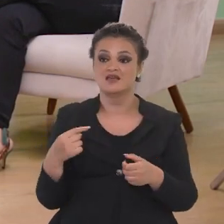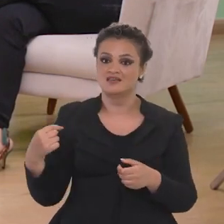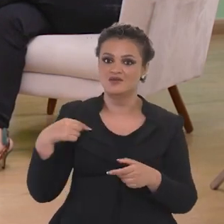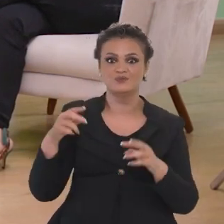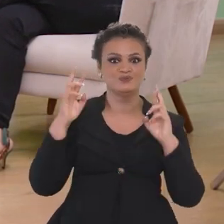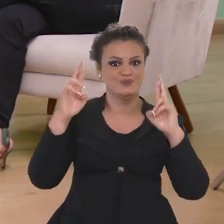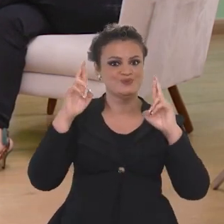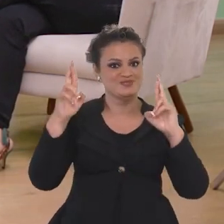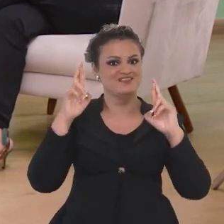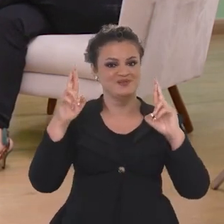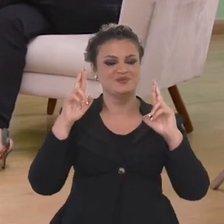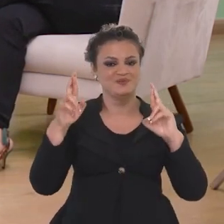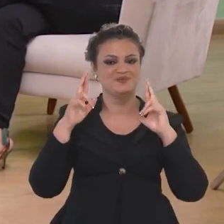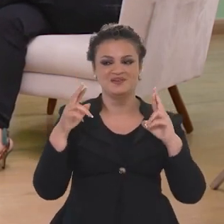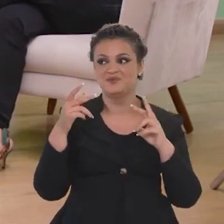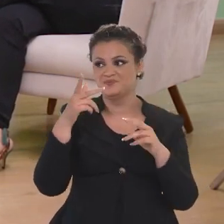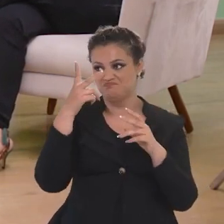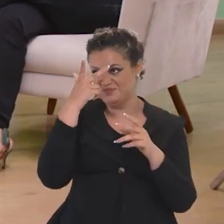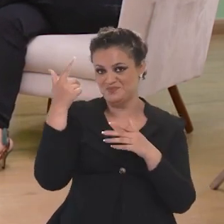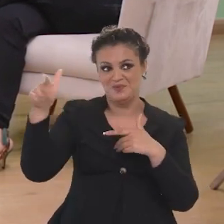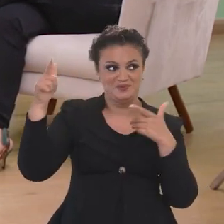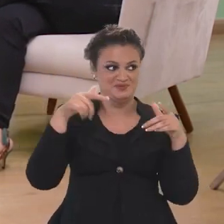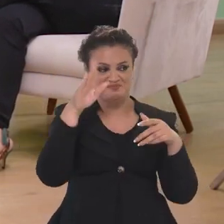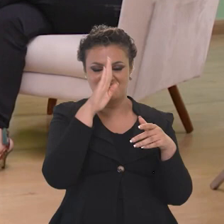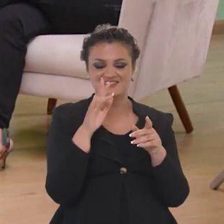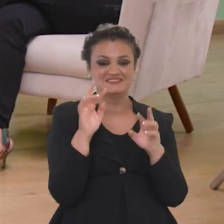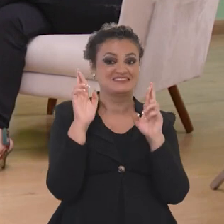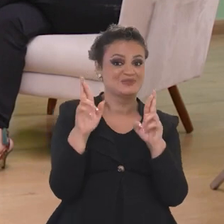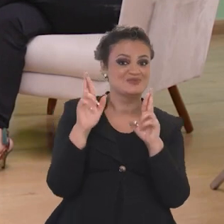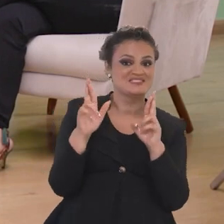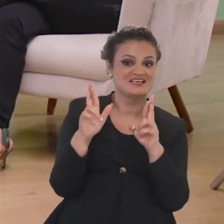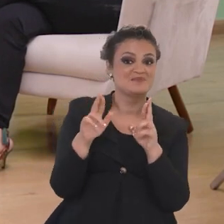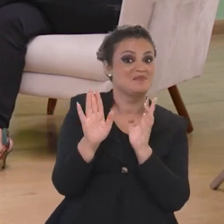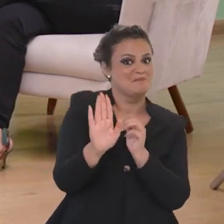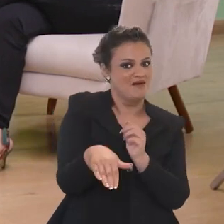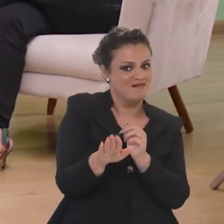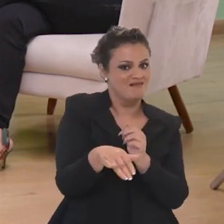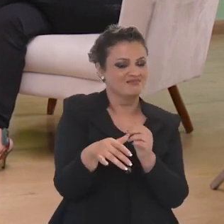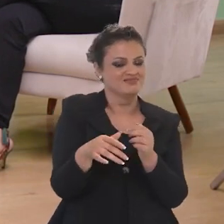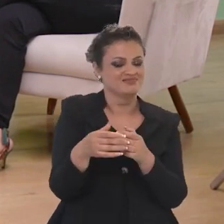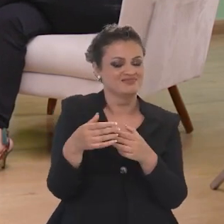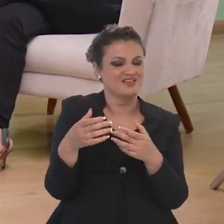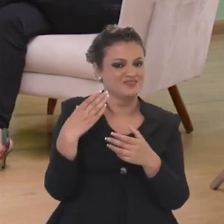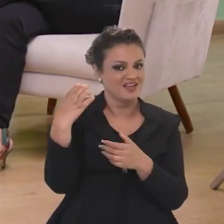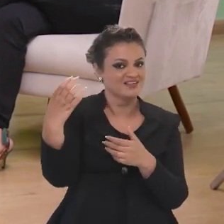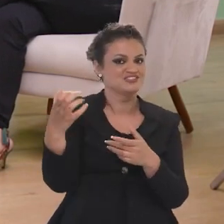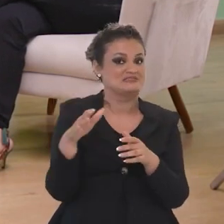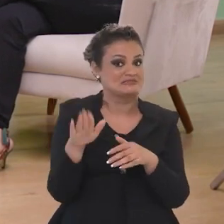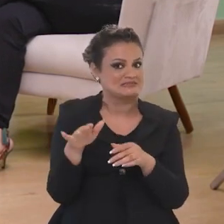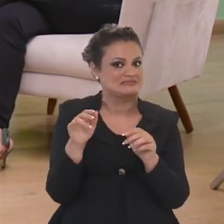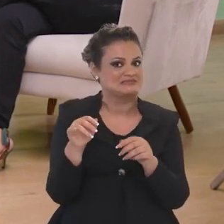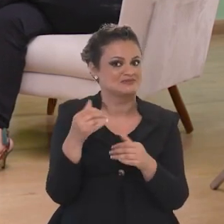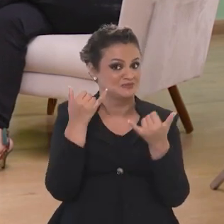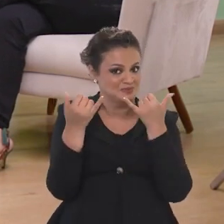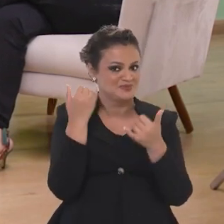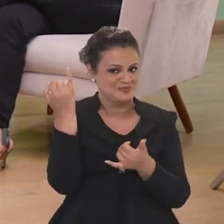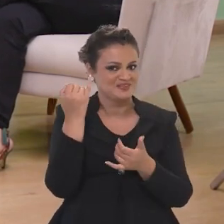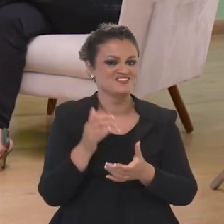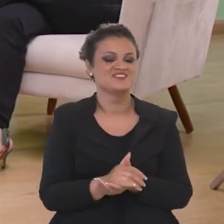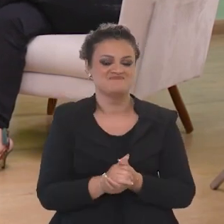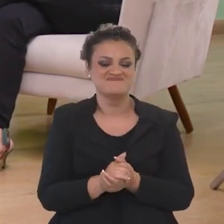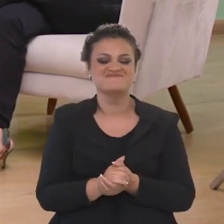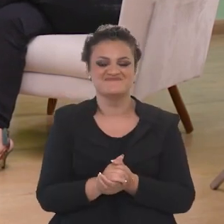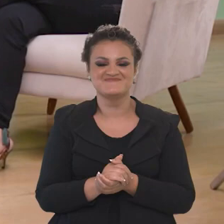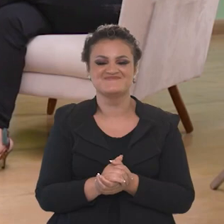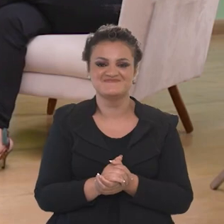presidente. Eu estou aqui na torcida, eu como todos os brasileiros e estrangeiros também devem estar, pelo barateamento dessas passagens aéreas. uma informação bem importante que o senhor